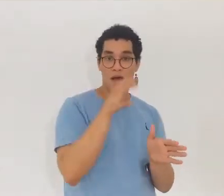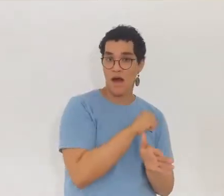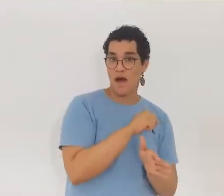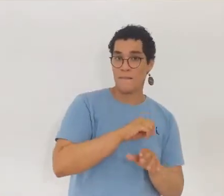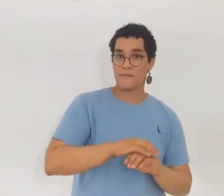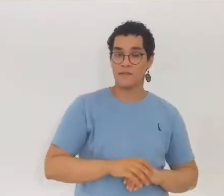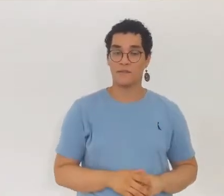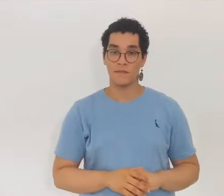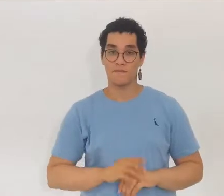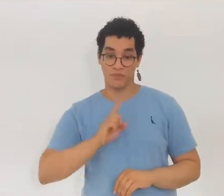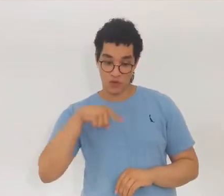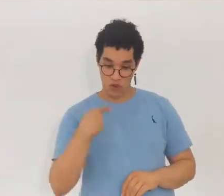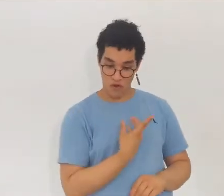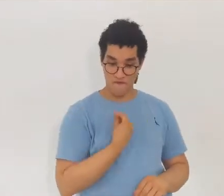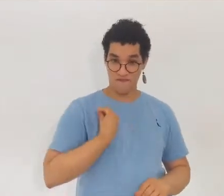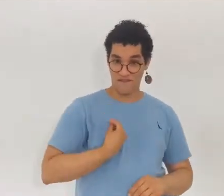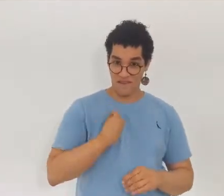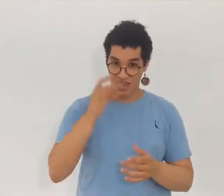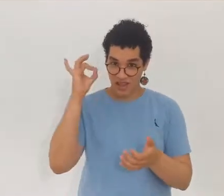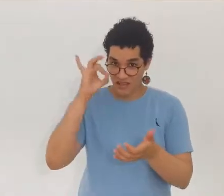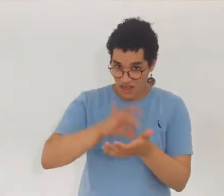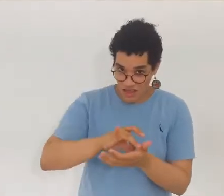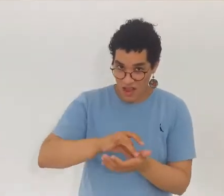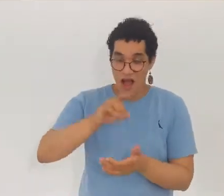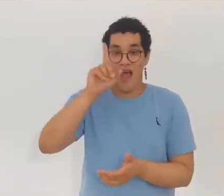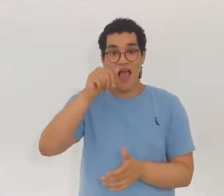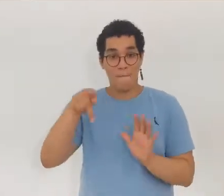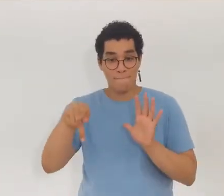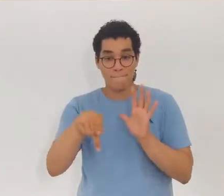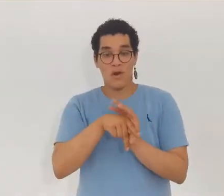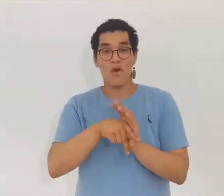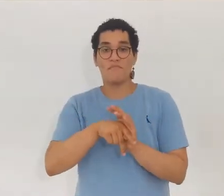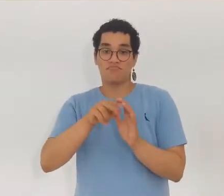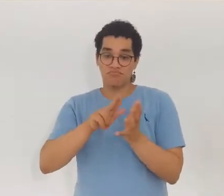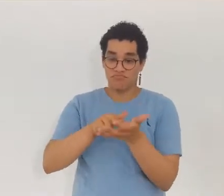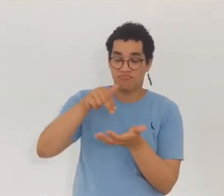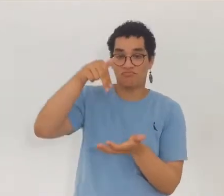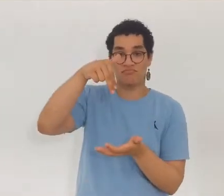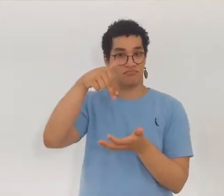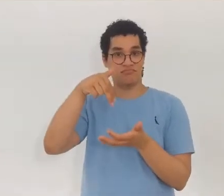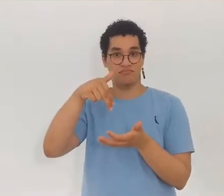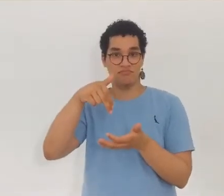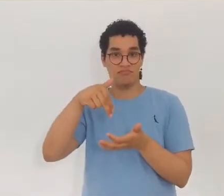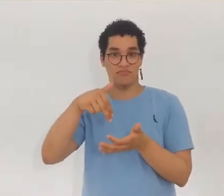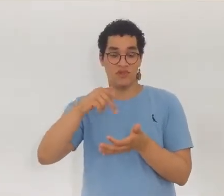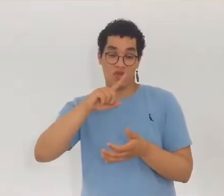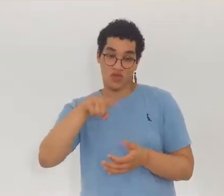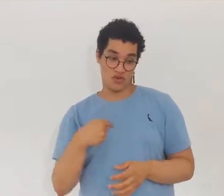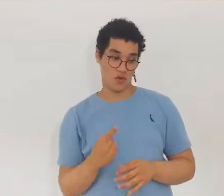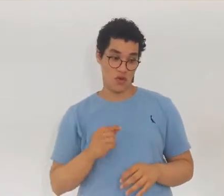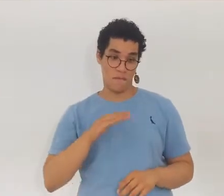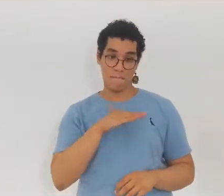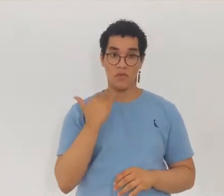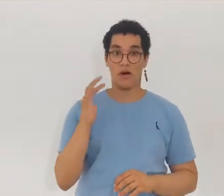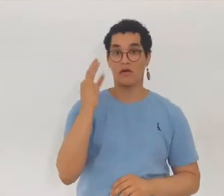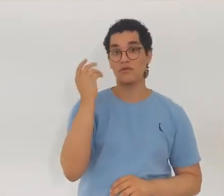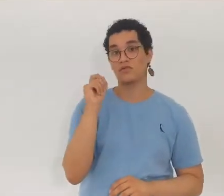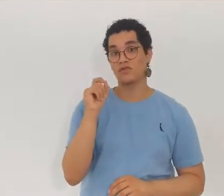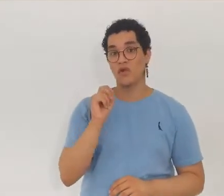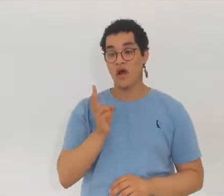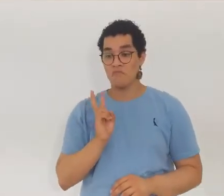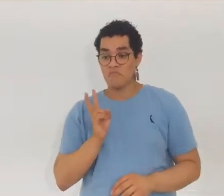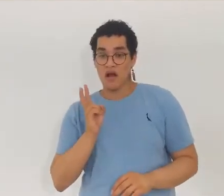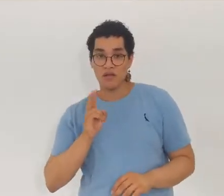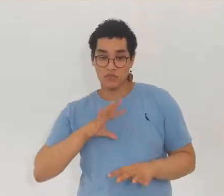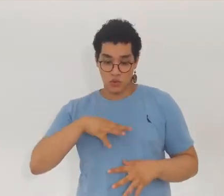Aqui, então, os Espíritos nos dizem que a vida verdadeira é a vida espiritual e que nós, ao morrermos, permanecemos o que somos